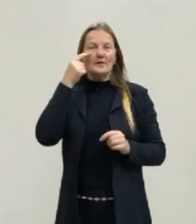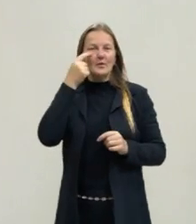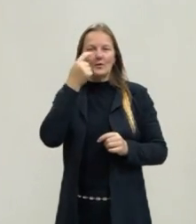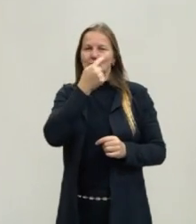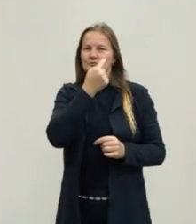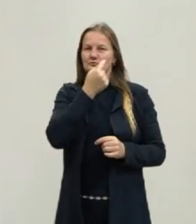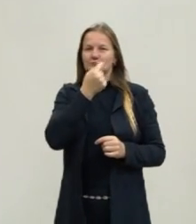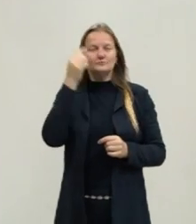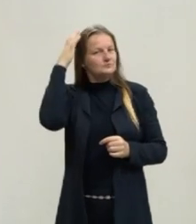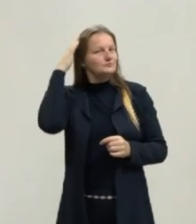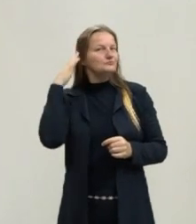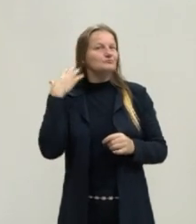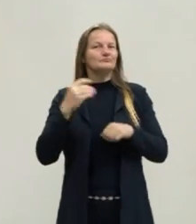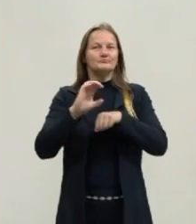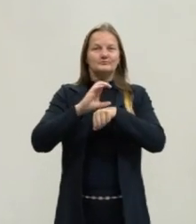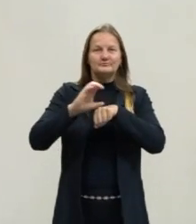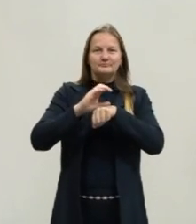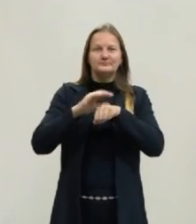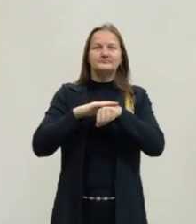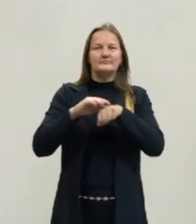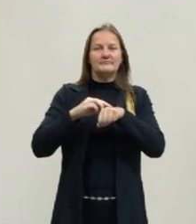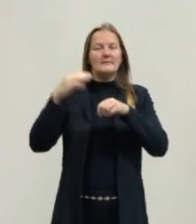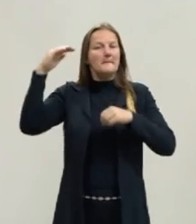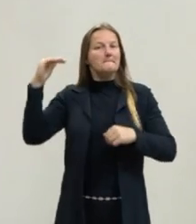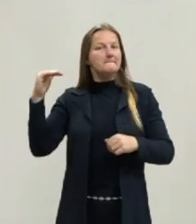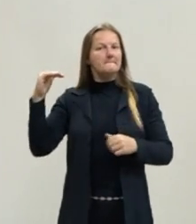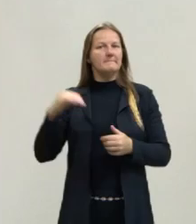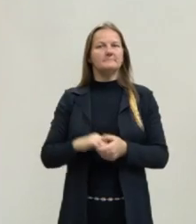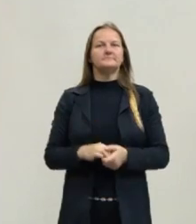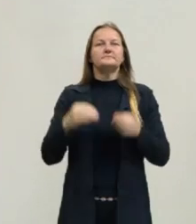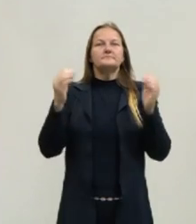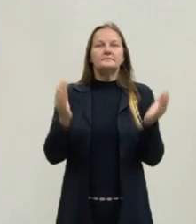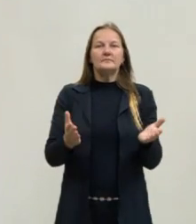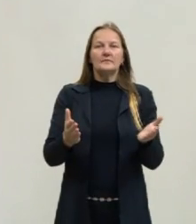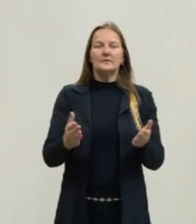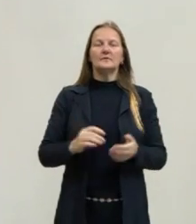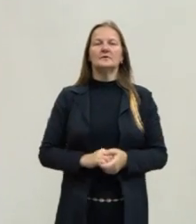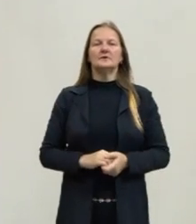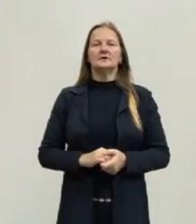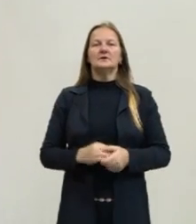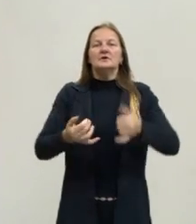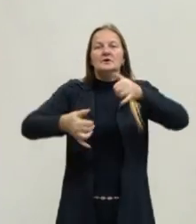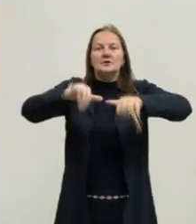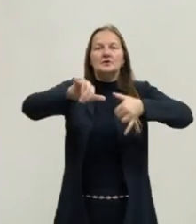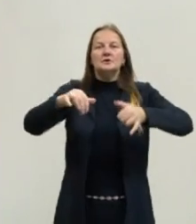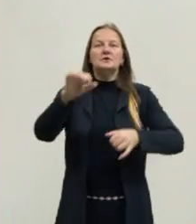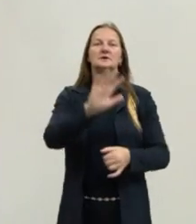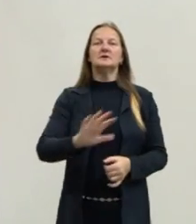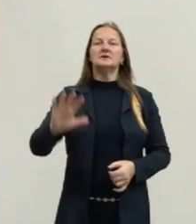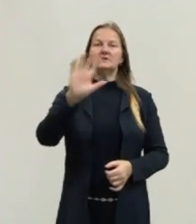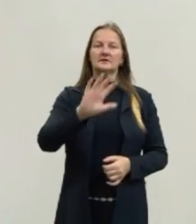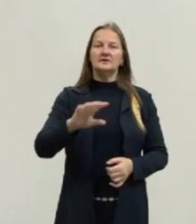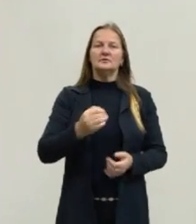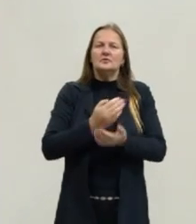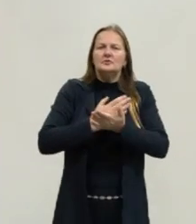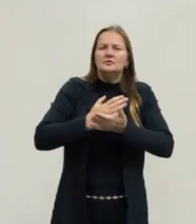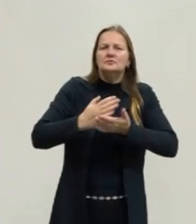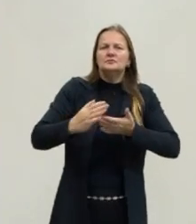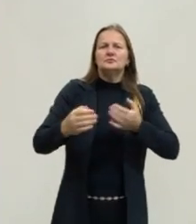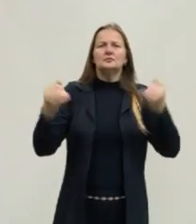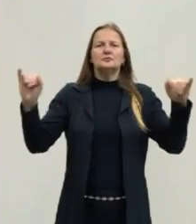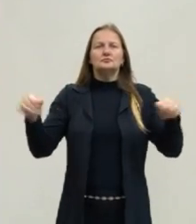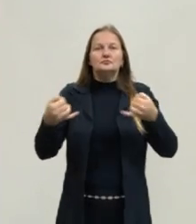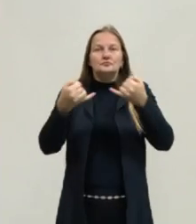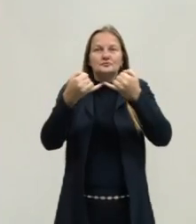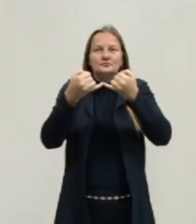e cabelos castanhos e estatura baixa. Hoje nós veremos a aula 8 de Química Geral, onde vamos iniciar as ligações